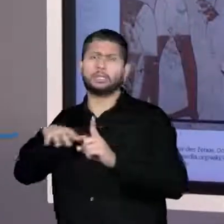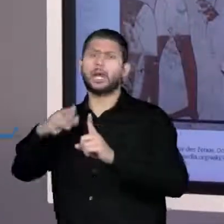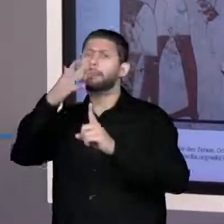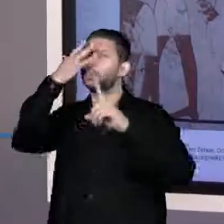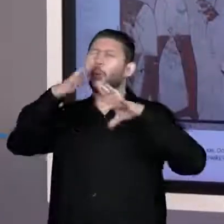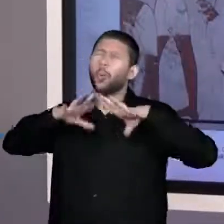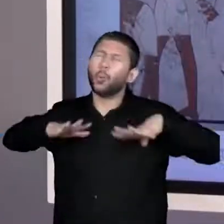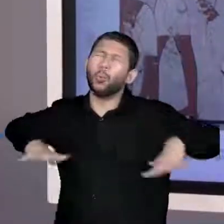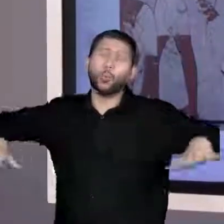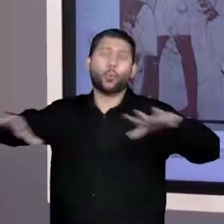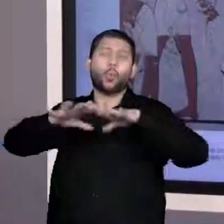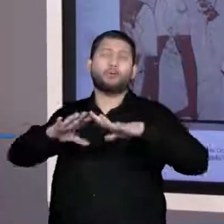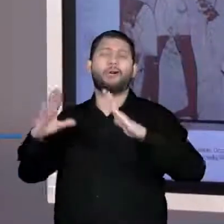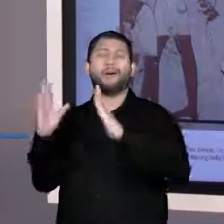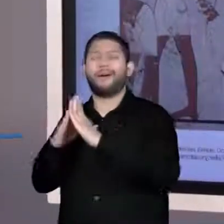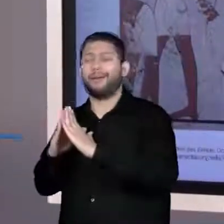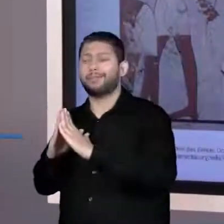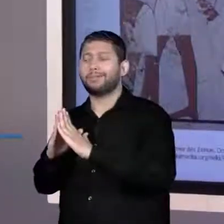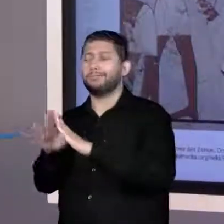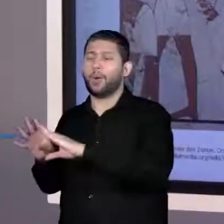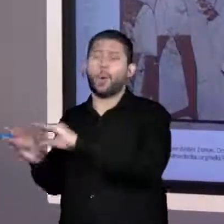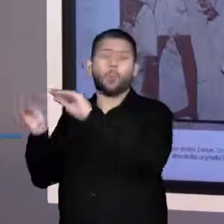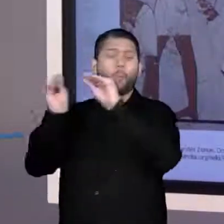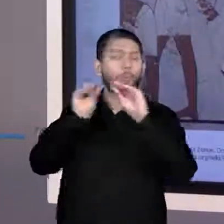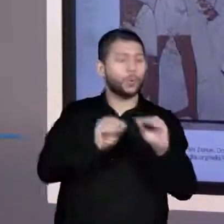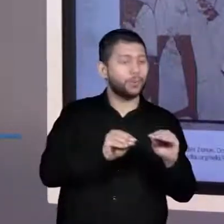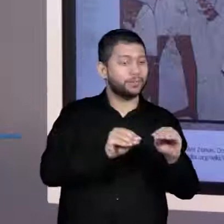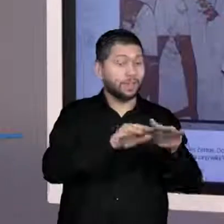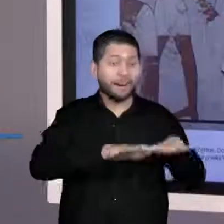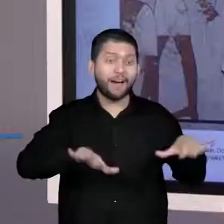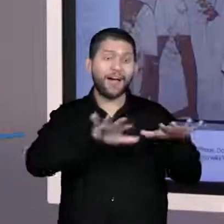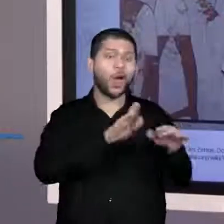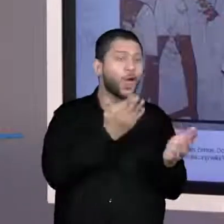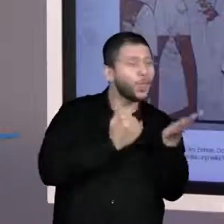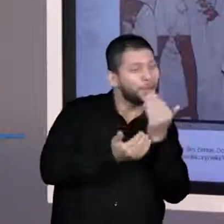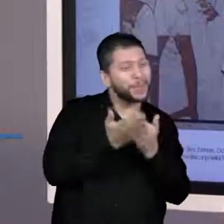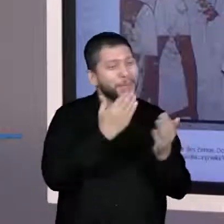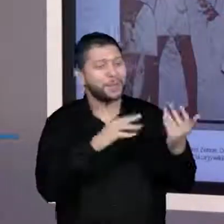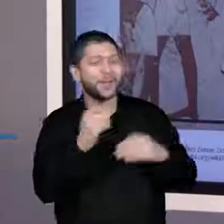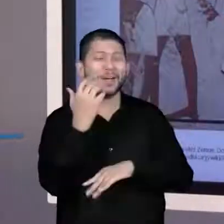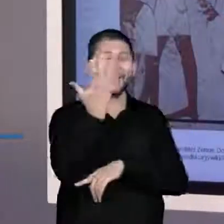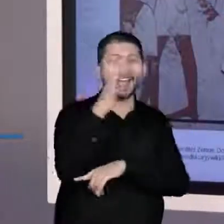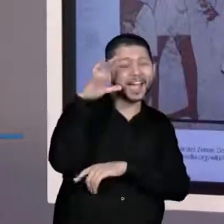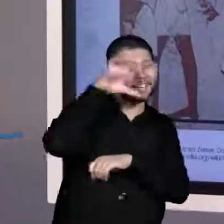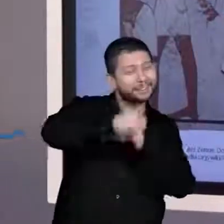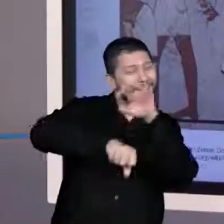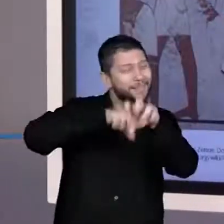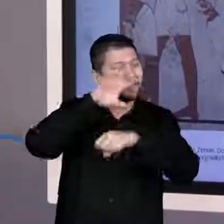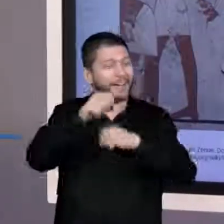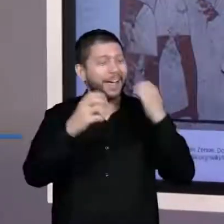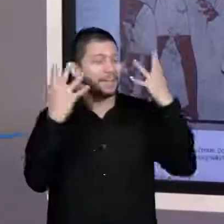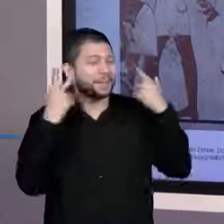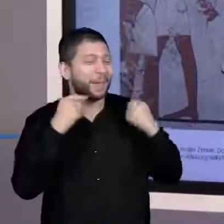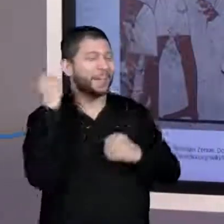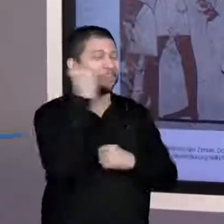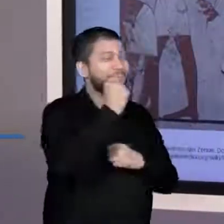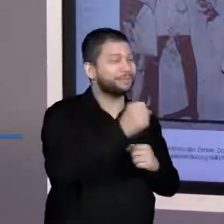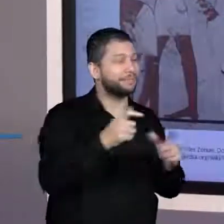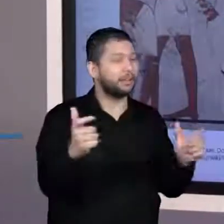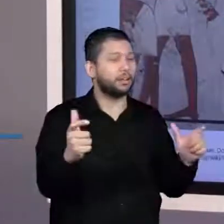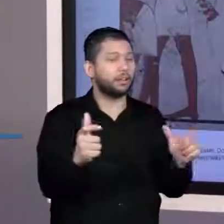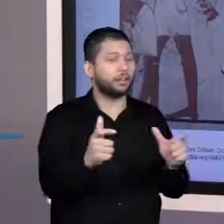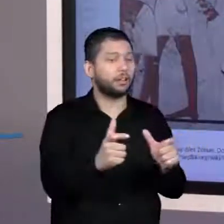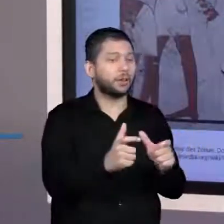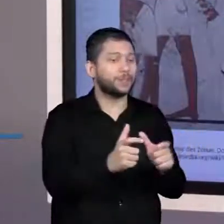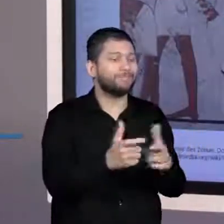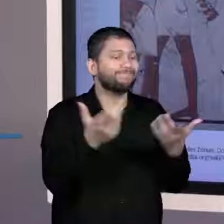moradias, a partir da agricultura e da domesticação dos animais. Muito bem. Para eu ter agricultura e